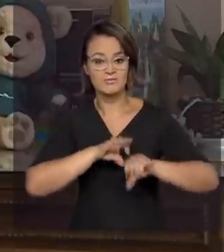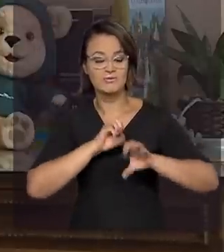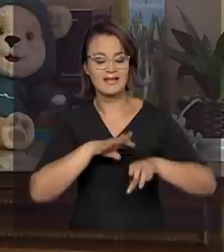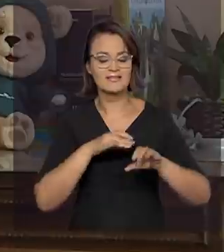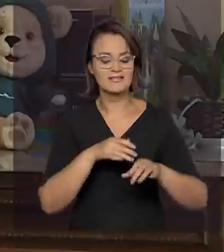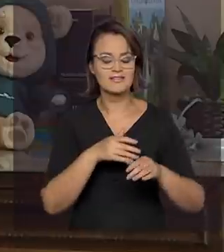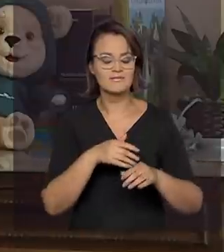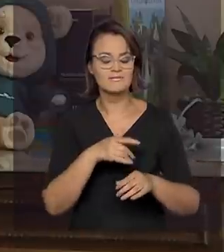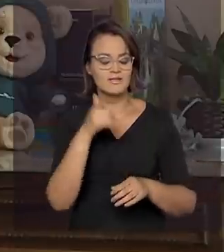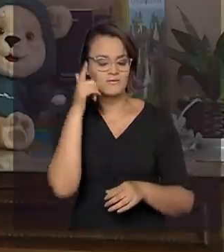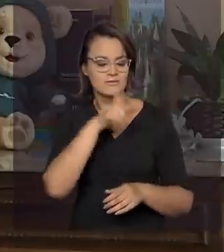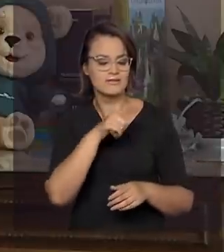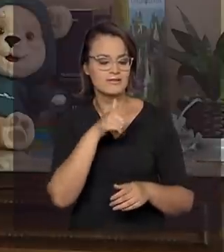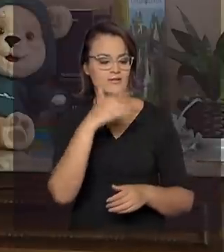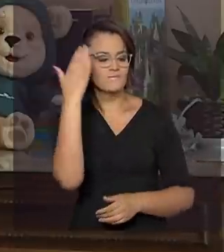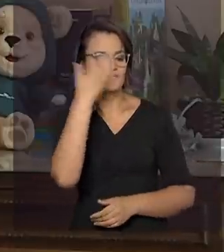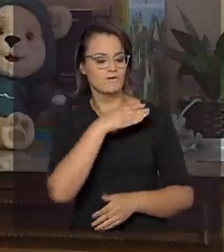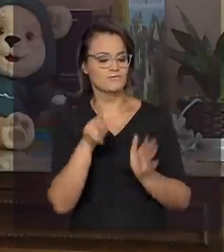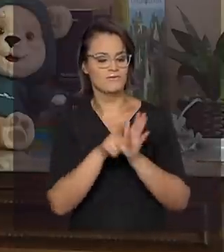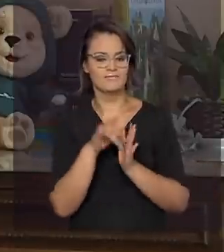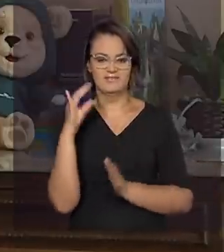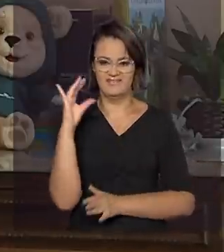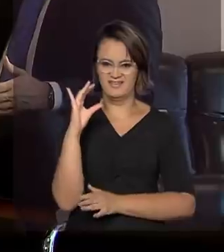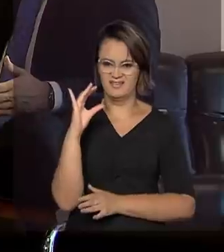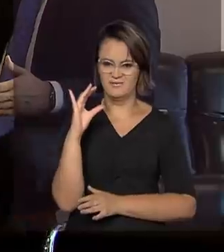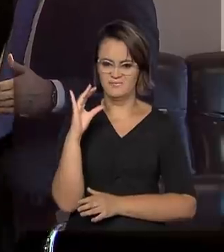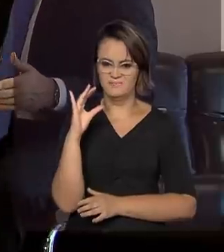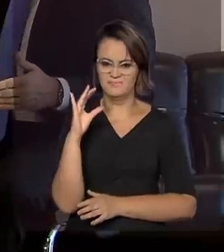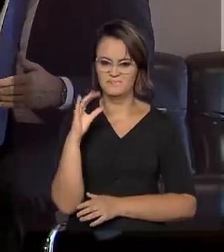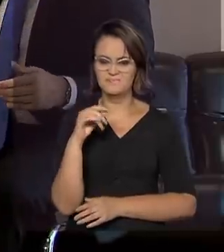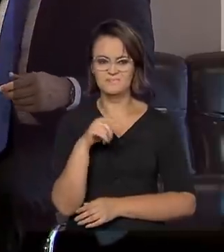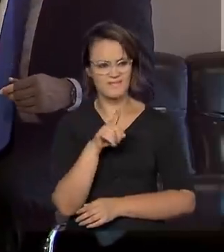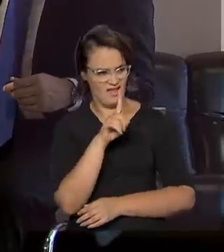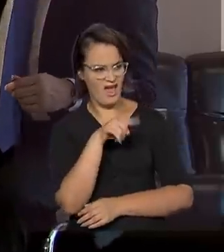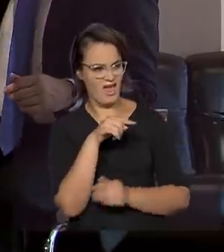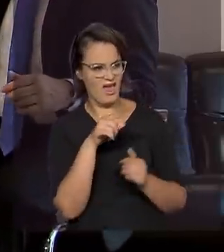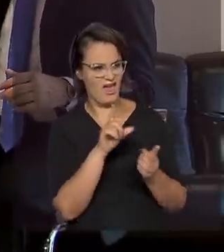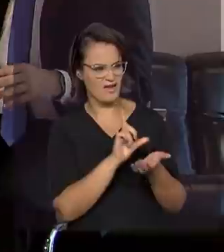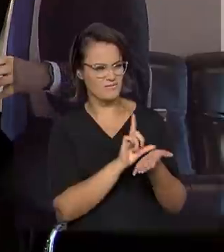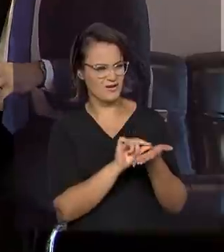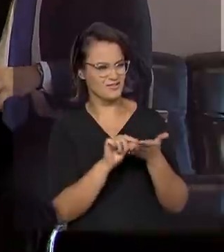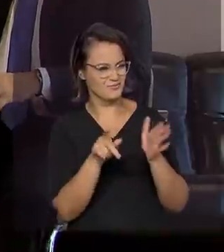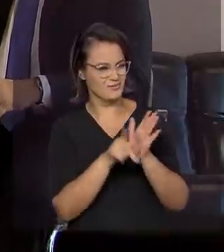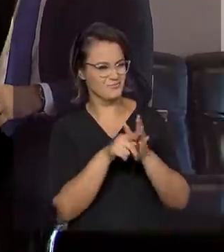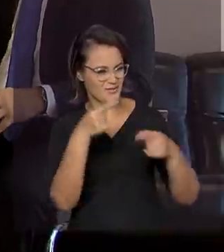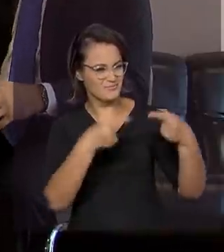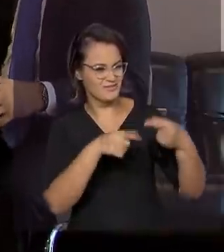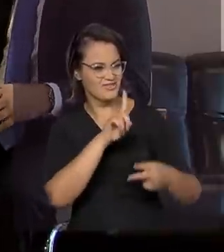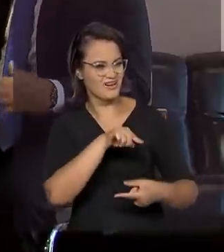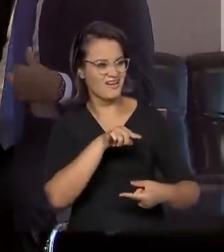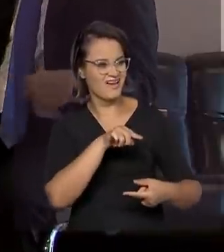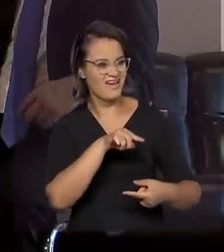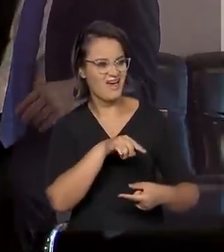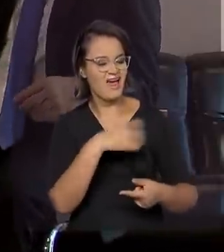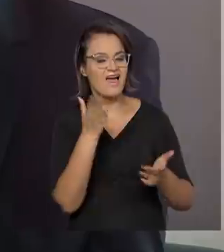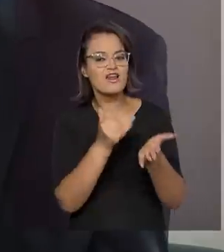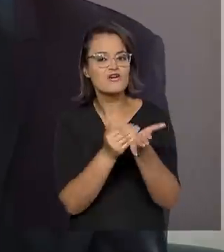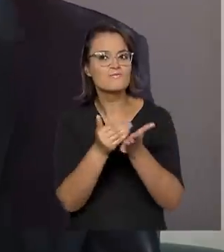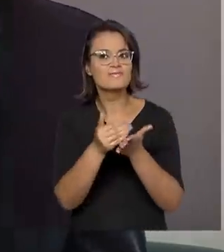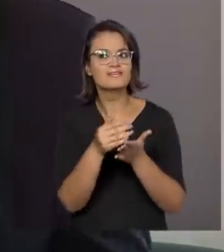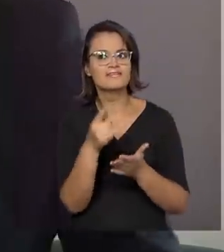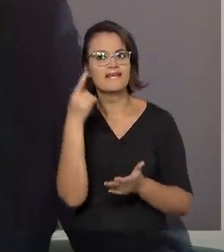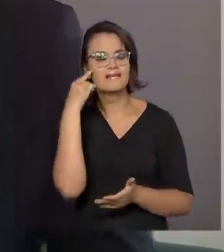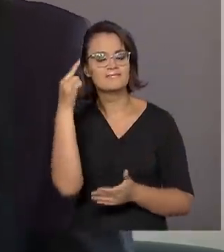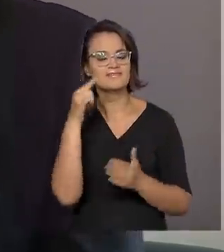em evidências científicas. Não queremos aqui... Esse é um dos principais artigos da política. Ela se inicia com